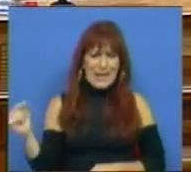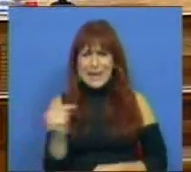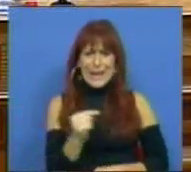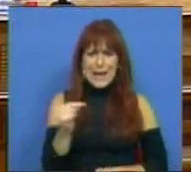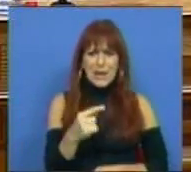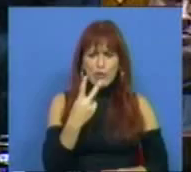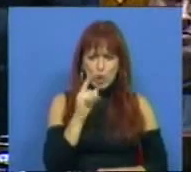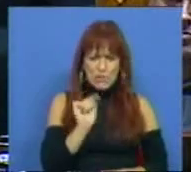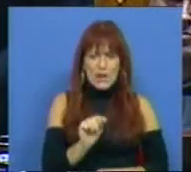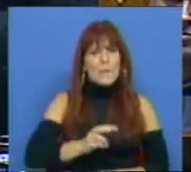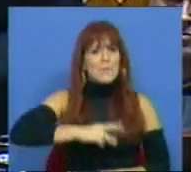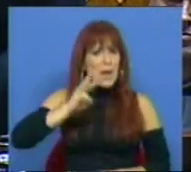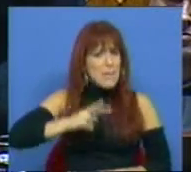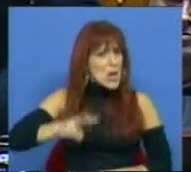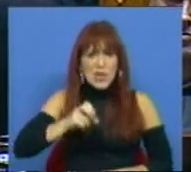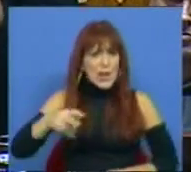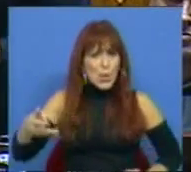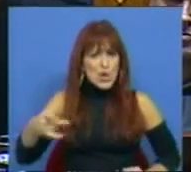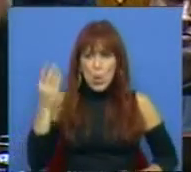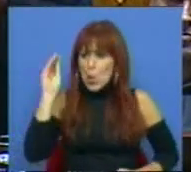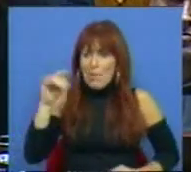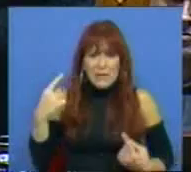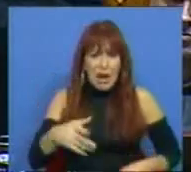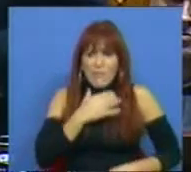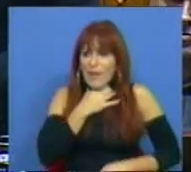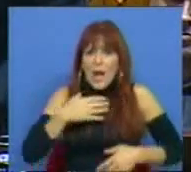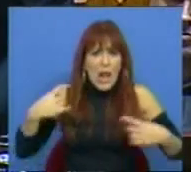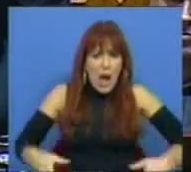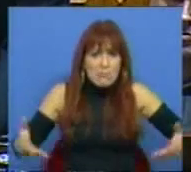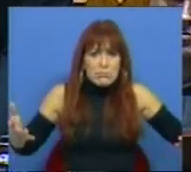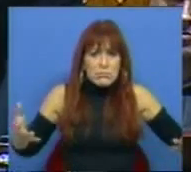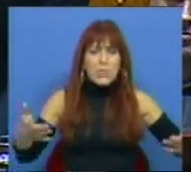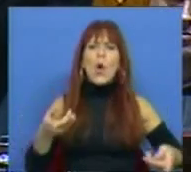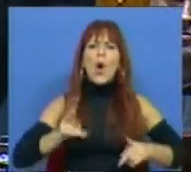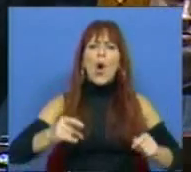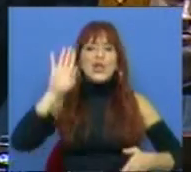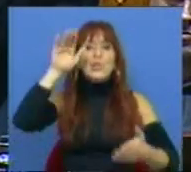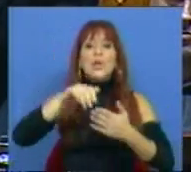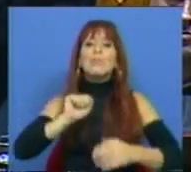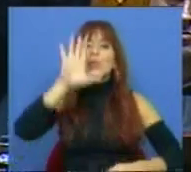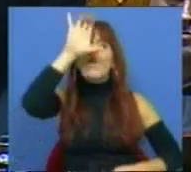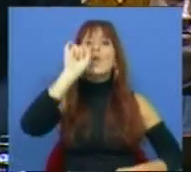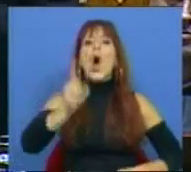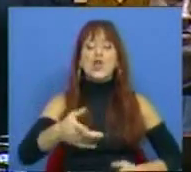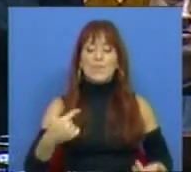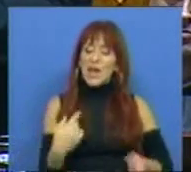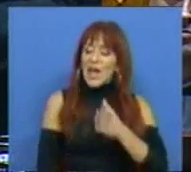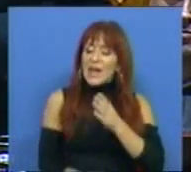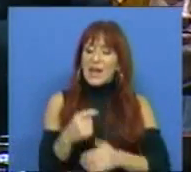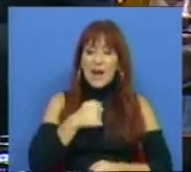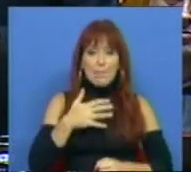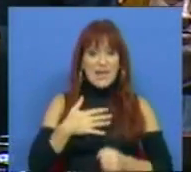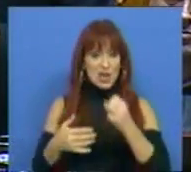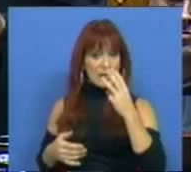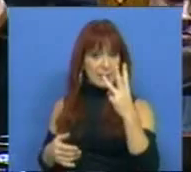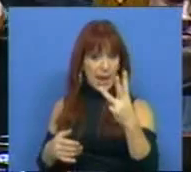negativa de 2 mil milhões de euros. O banco está falido. Qual foi a solução do Governo? Criar três